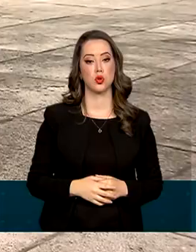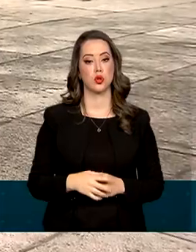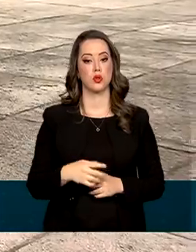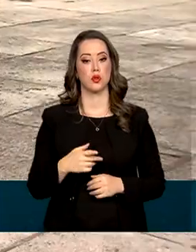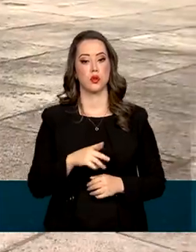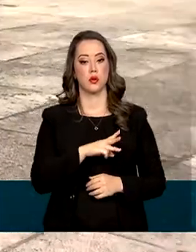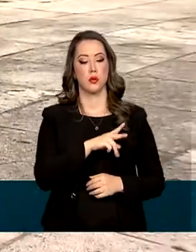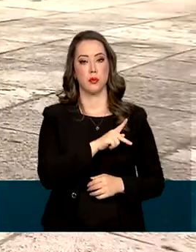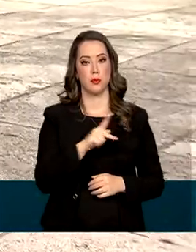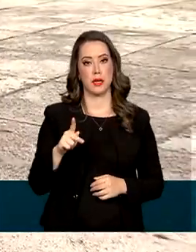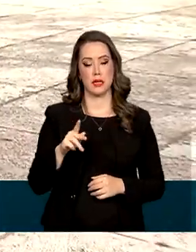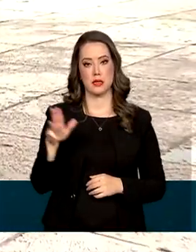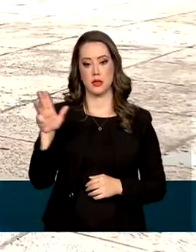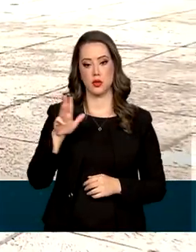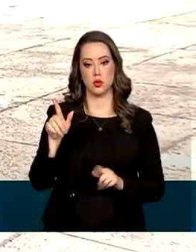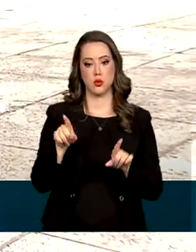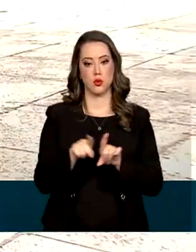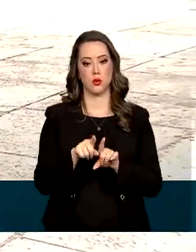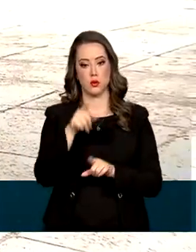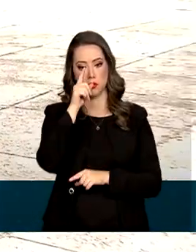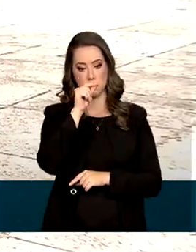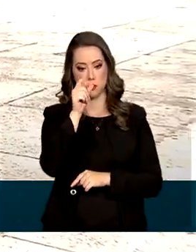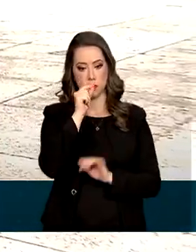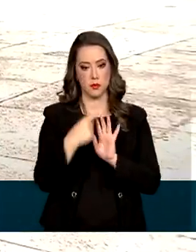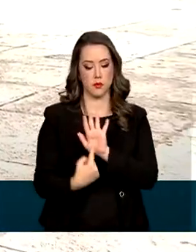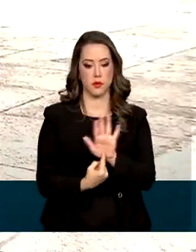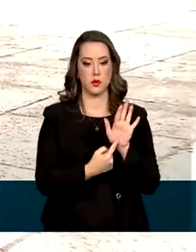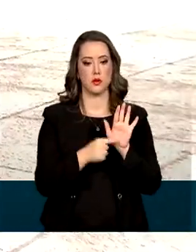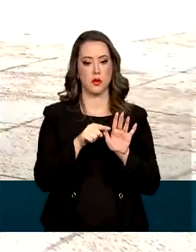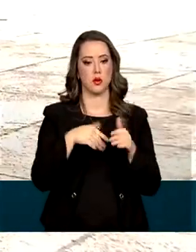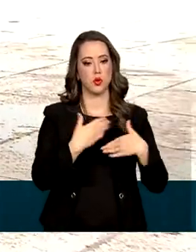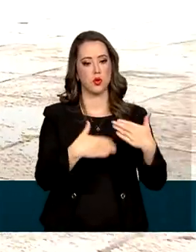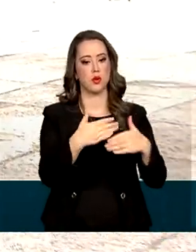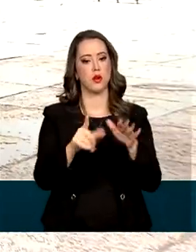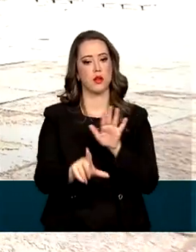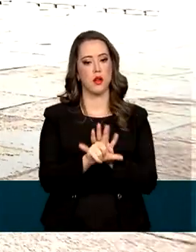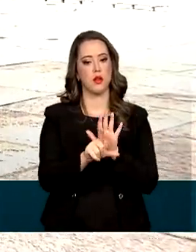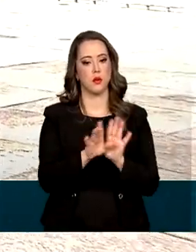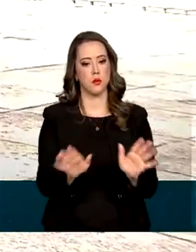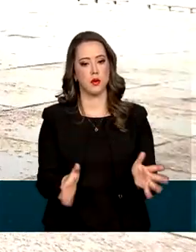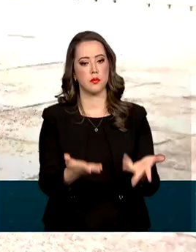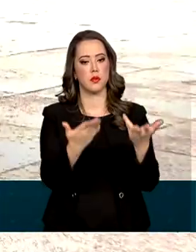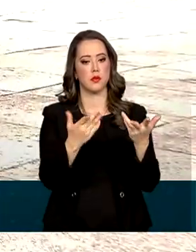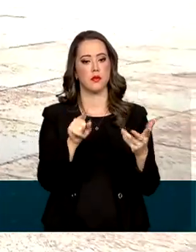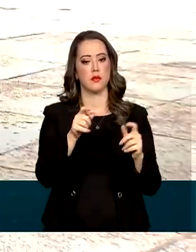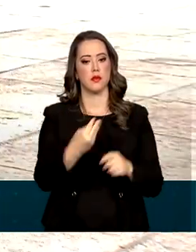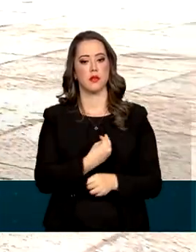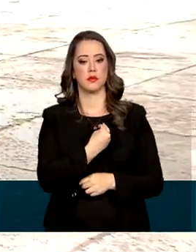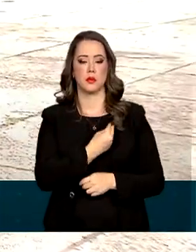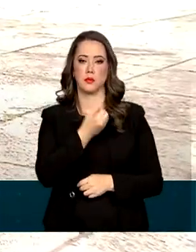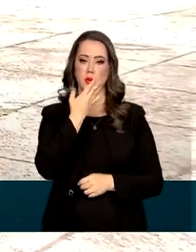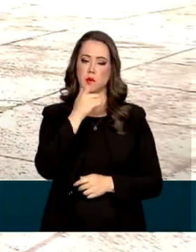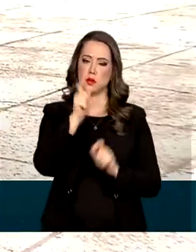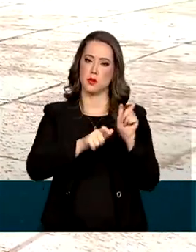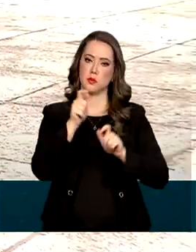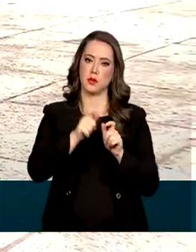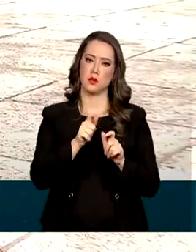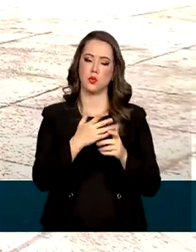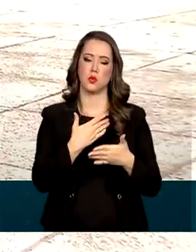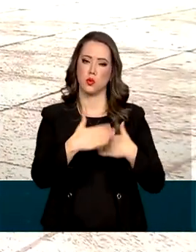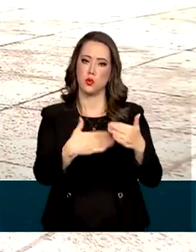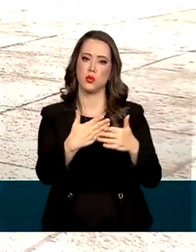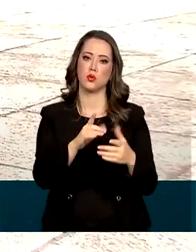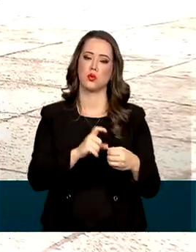vão prestar o compromisso de manter e defender as leis, promover o bem geral do povo brasileiro e sustentar a